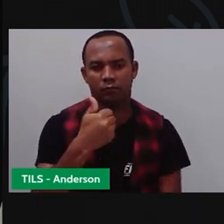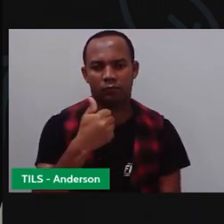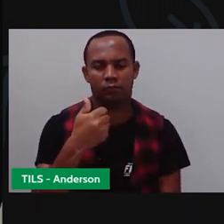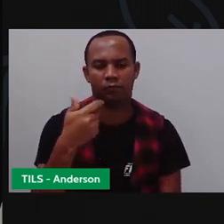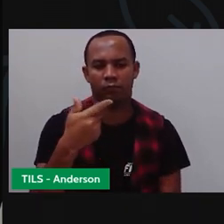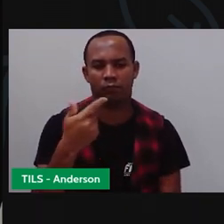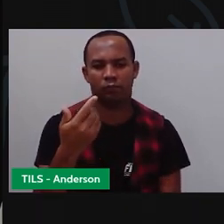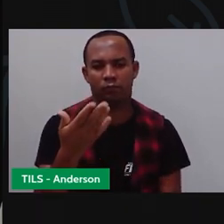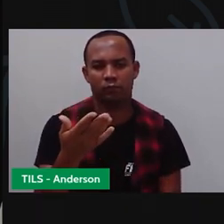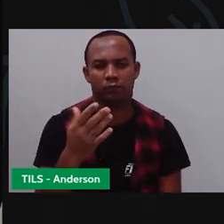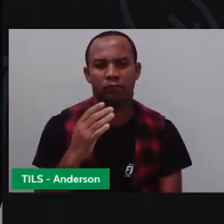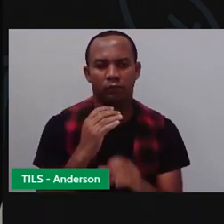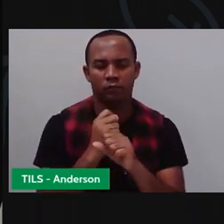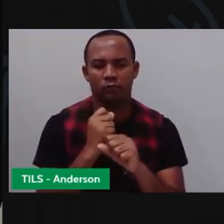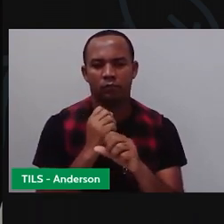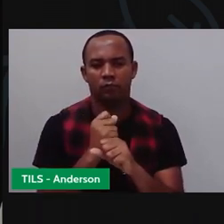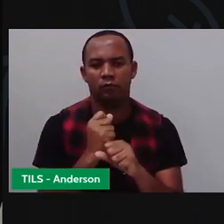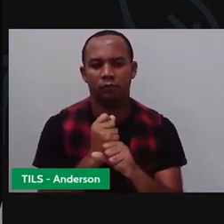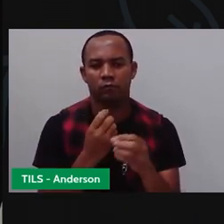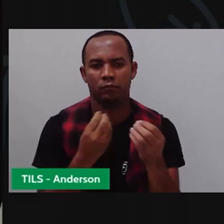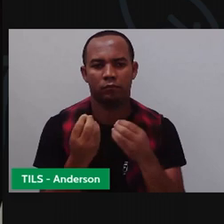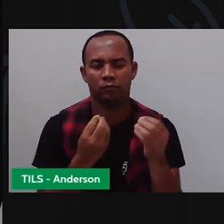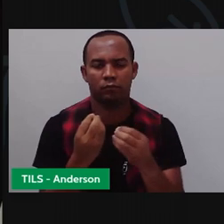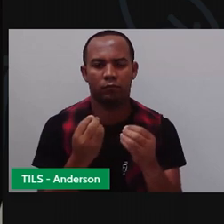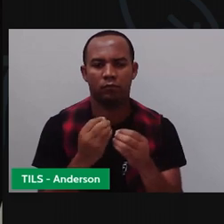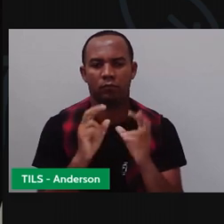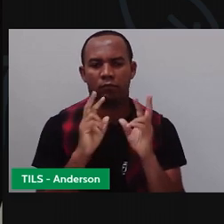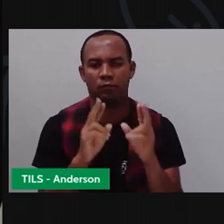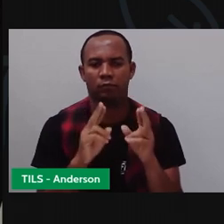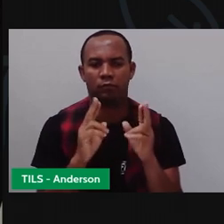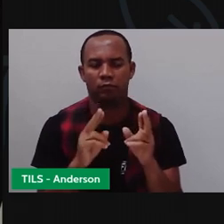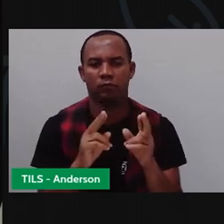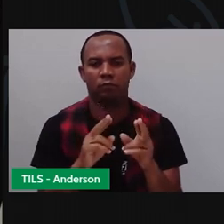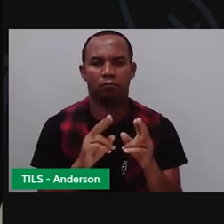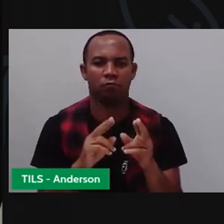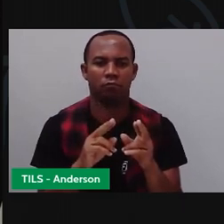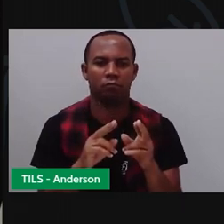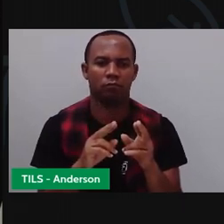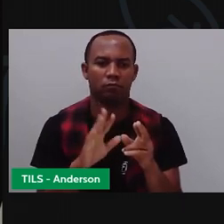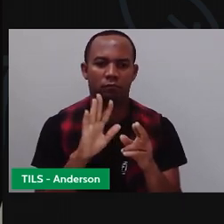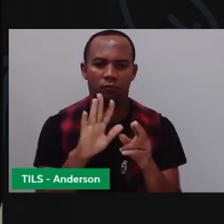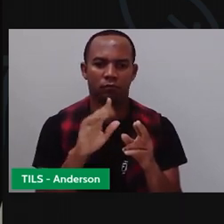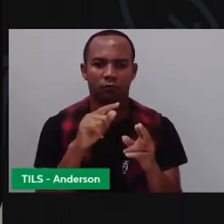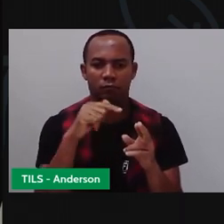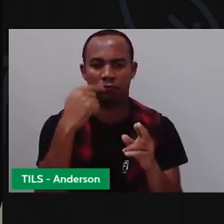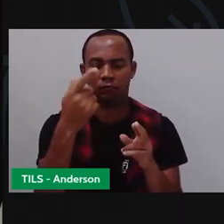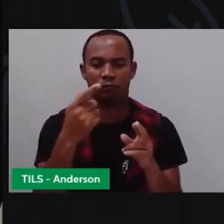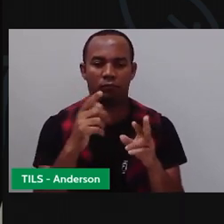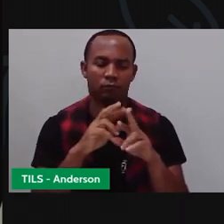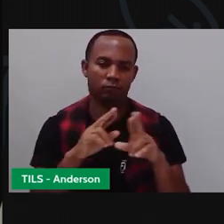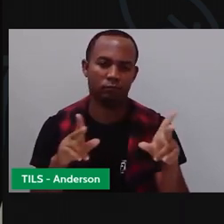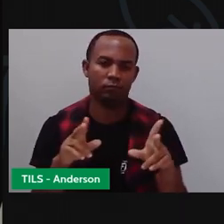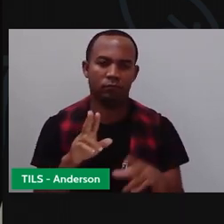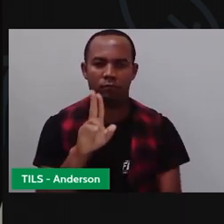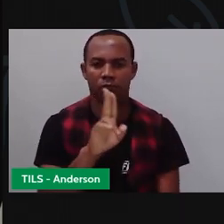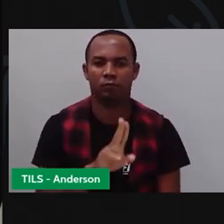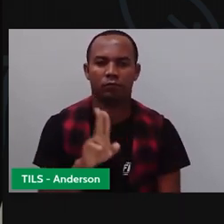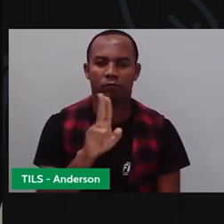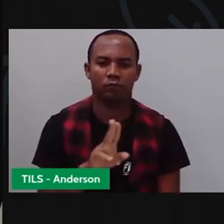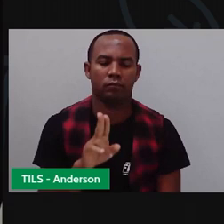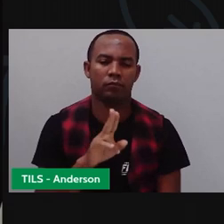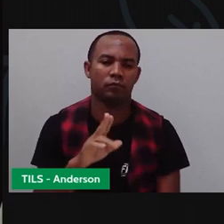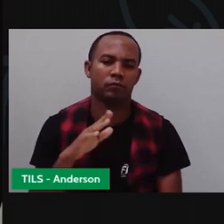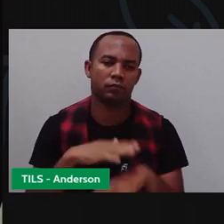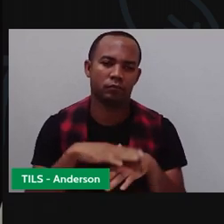Então, essa soma e essa multiplicação representam a mesma coisa. Só que lá ele está pedindo que você utilize o quê? A